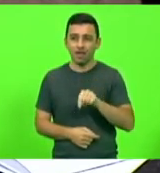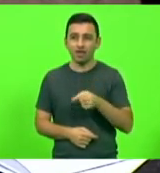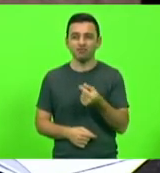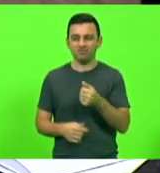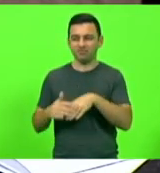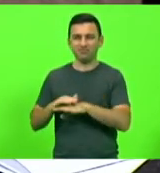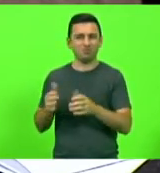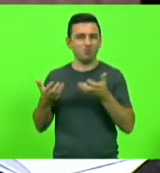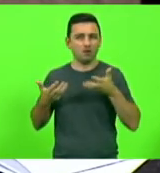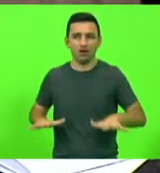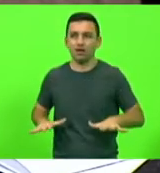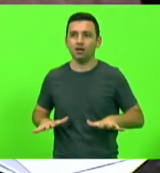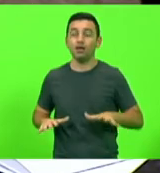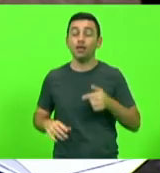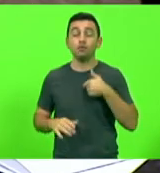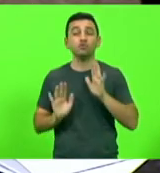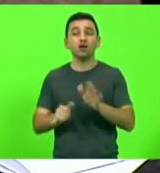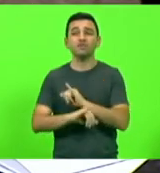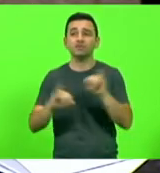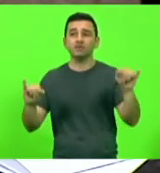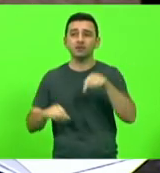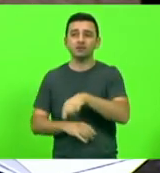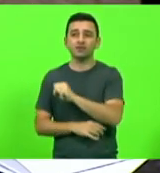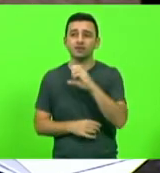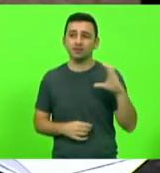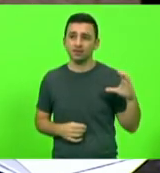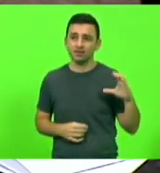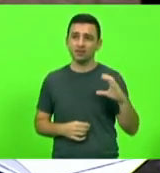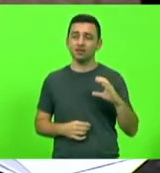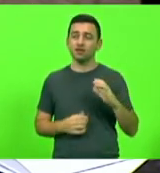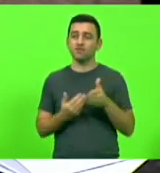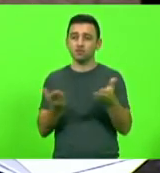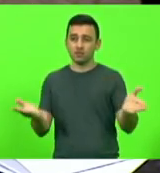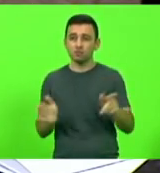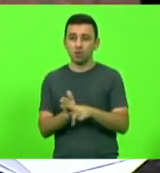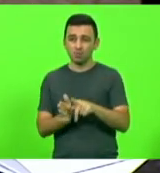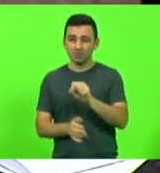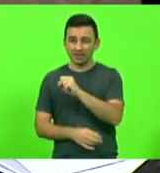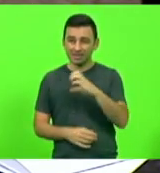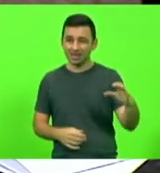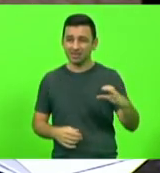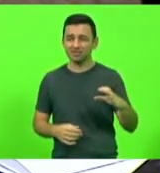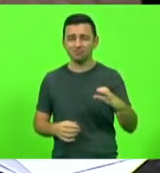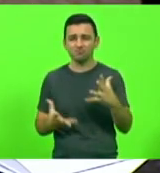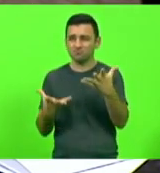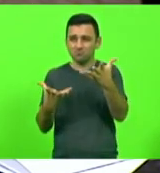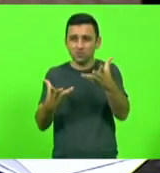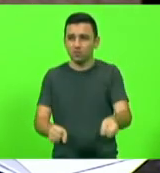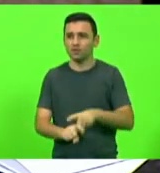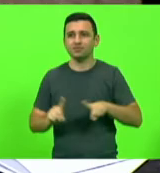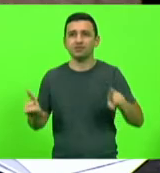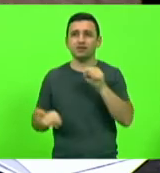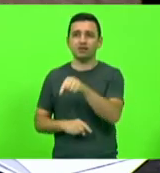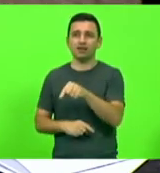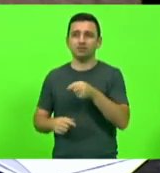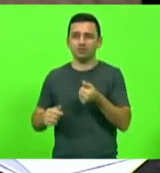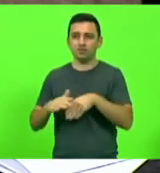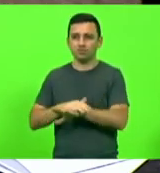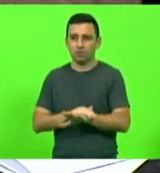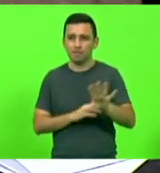uma campanha aqui em Santa Catarina. Catarinenses contra o fundão. O dinheiro que é tirado de você